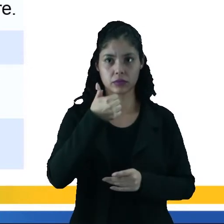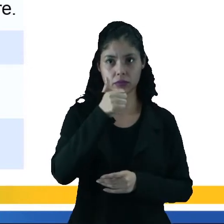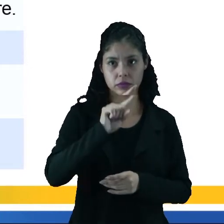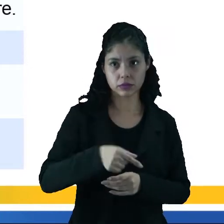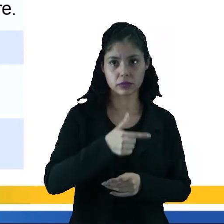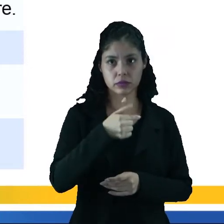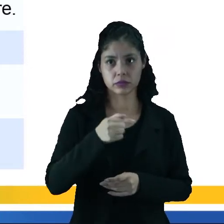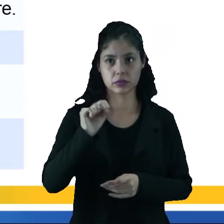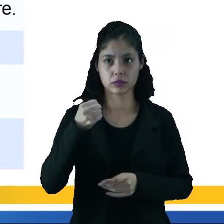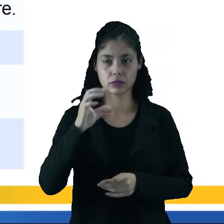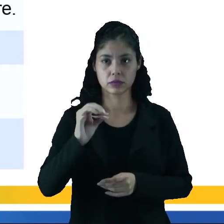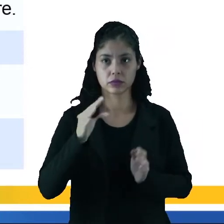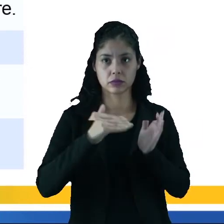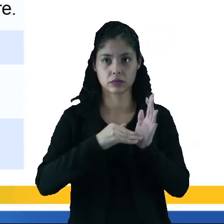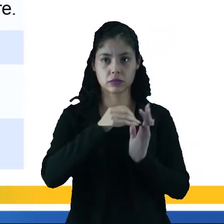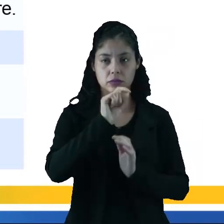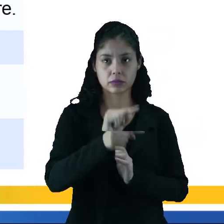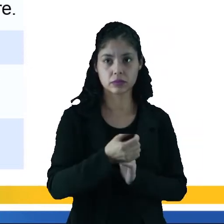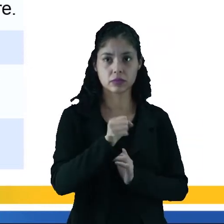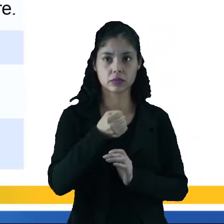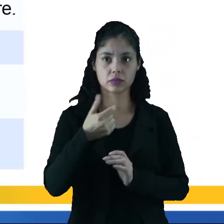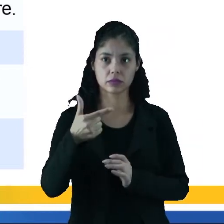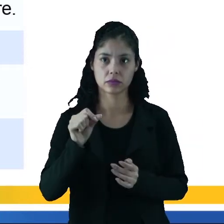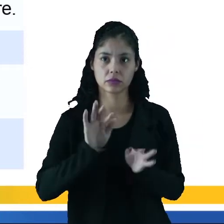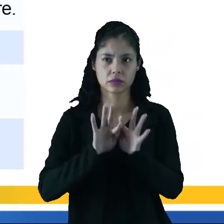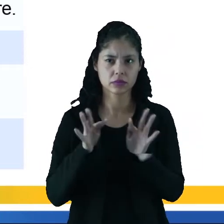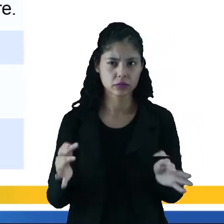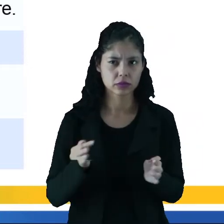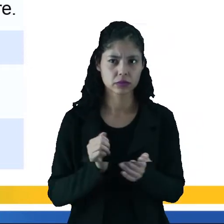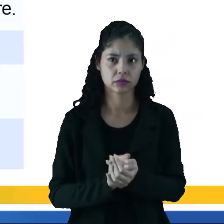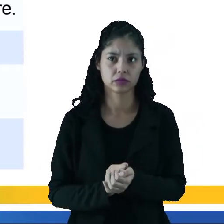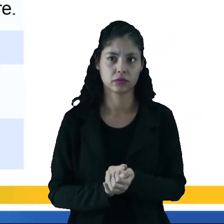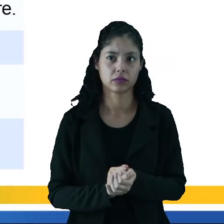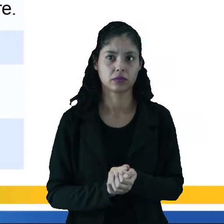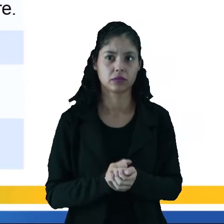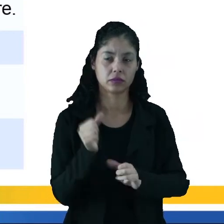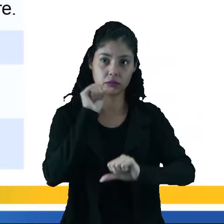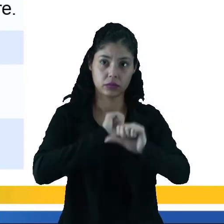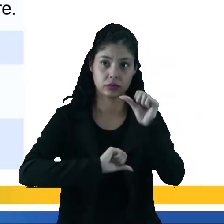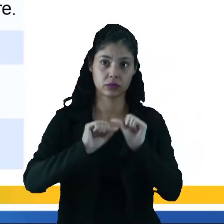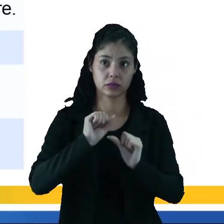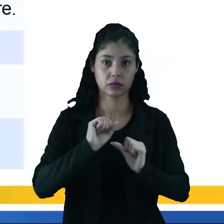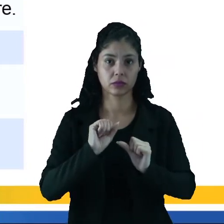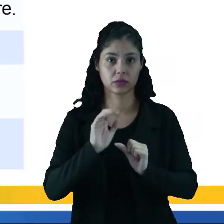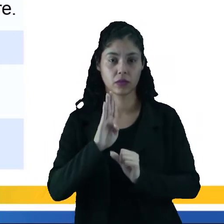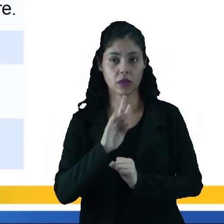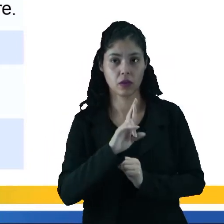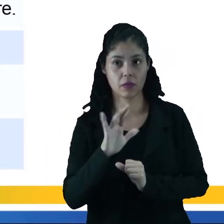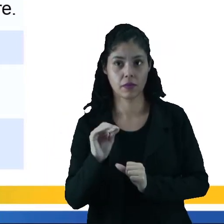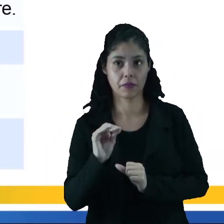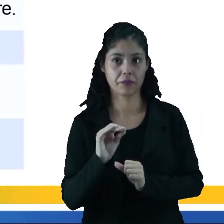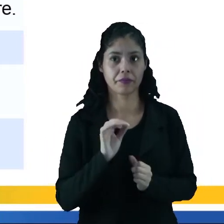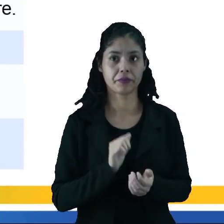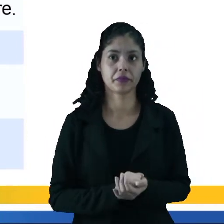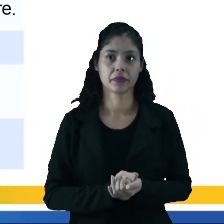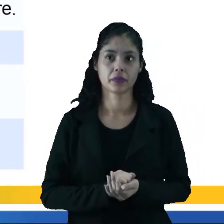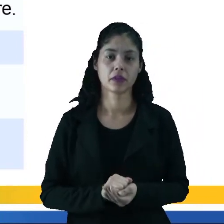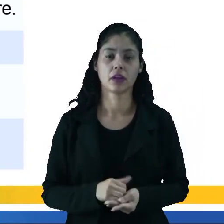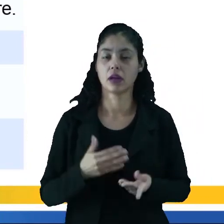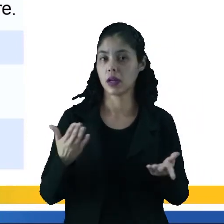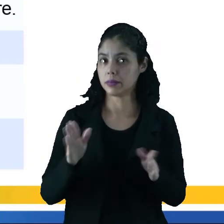1780 a 1820. A simplicidade vai ser o contraponto do exagero do barroco. Agora o